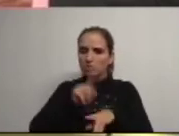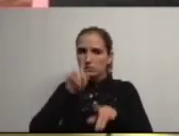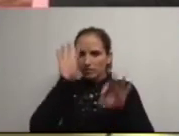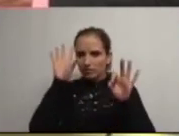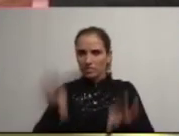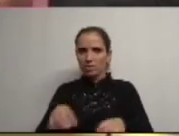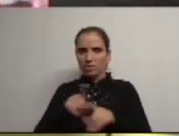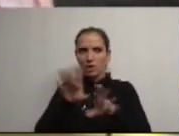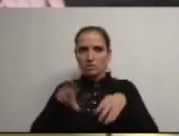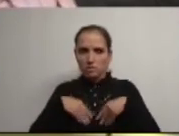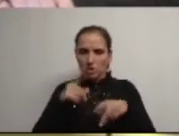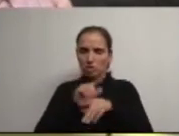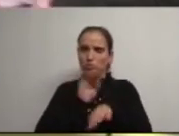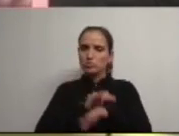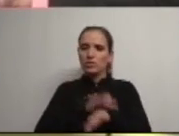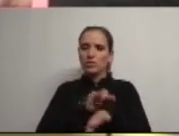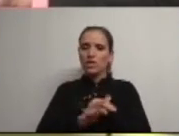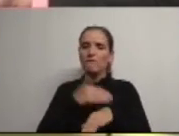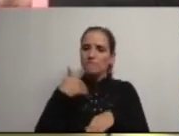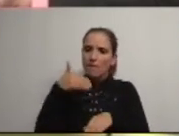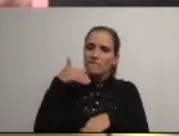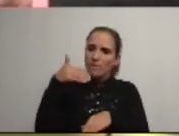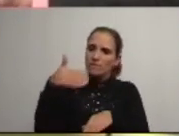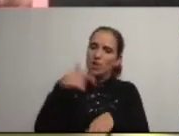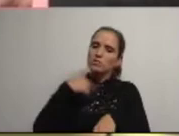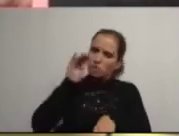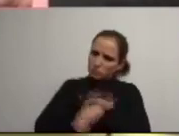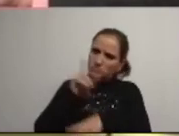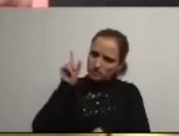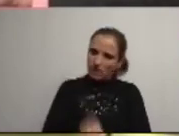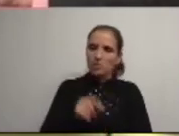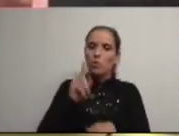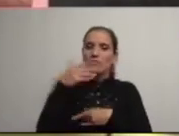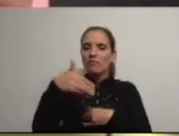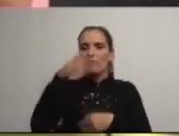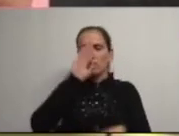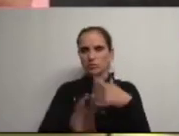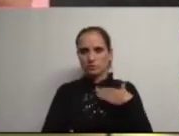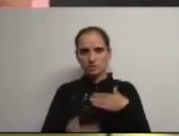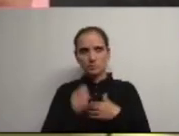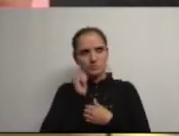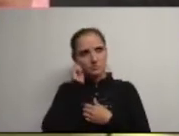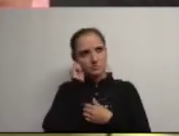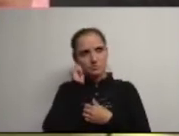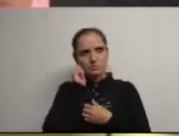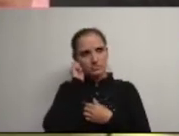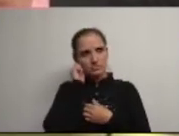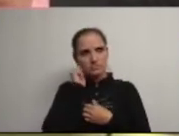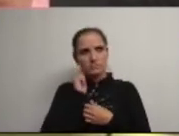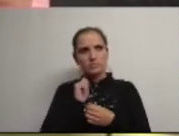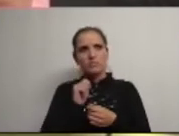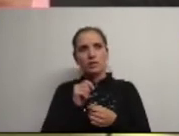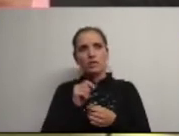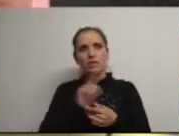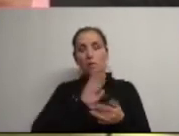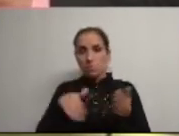assumirmos a responsabilidade que vamos ser corresponsáveis por aquilo que acontecer ok e eu